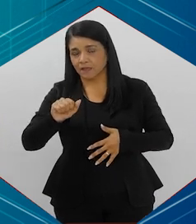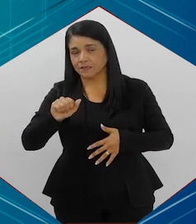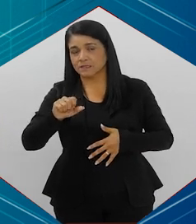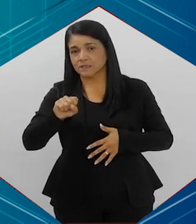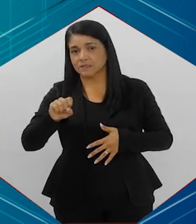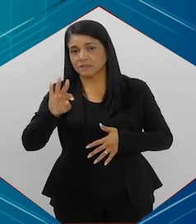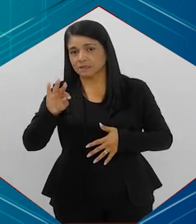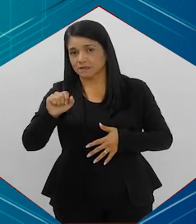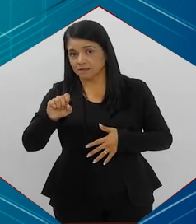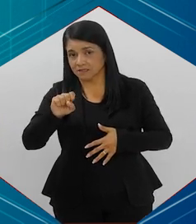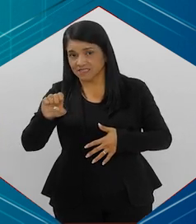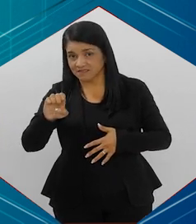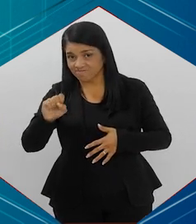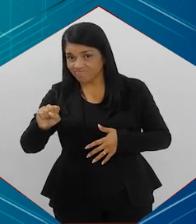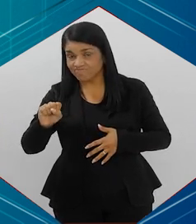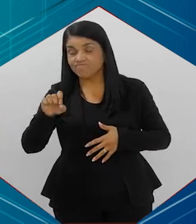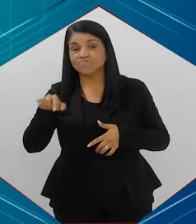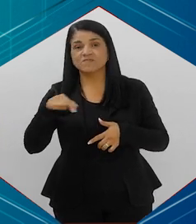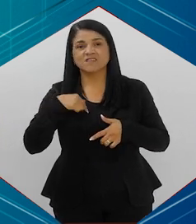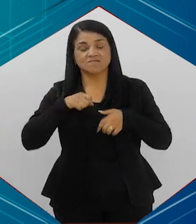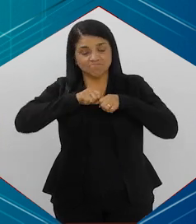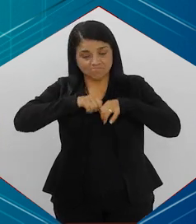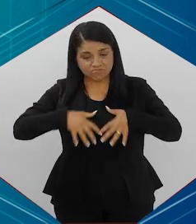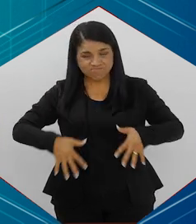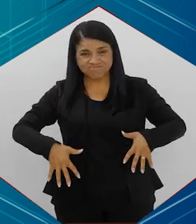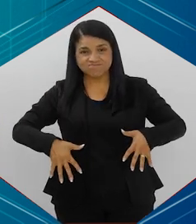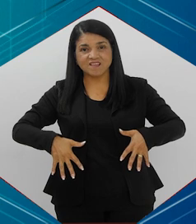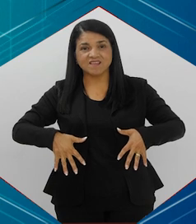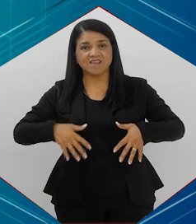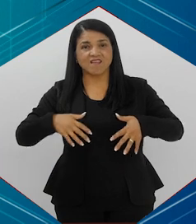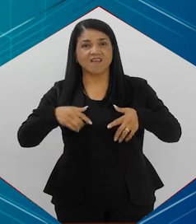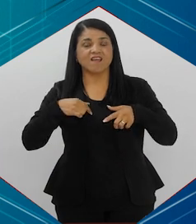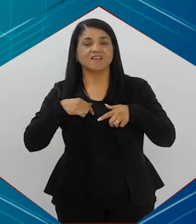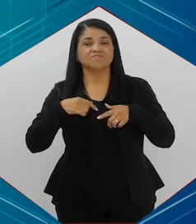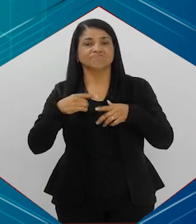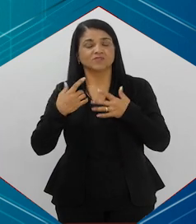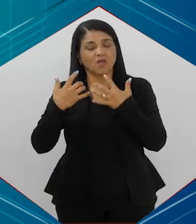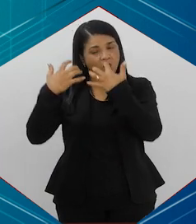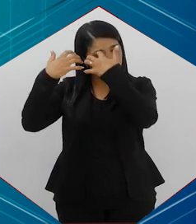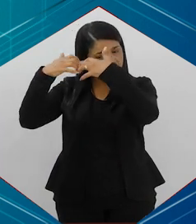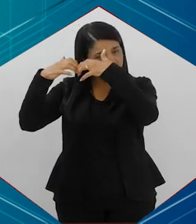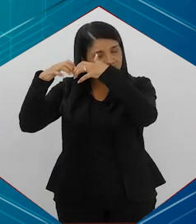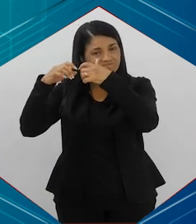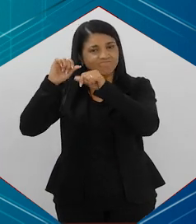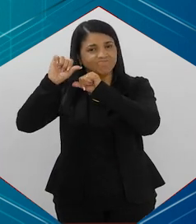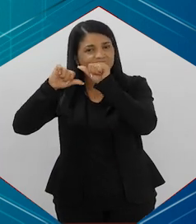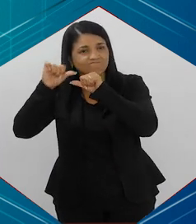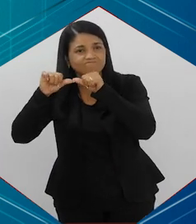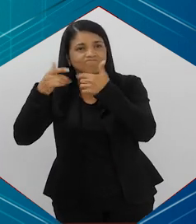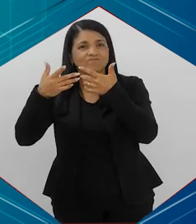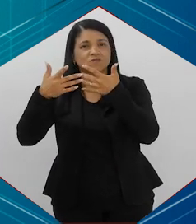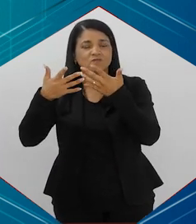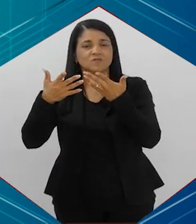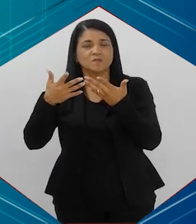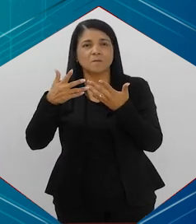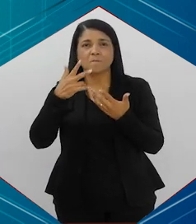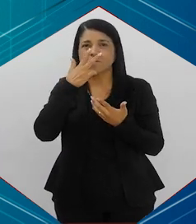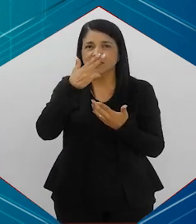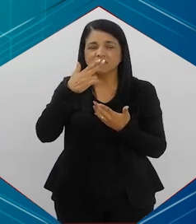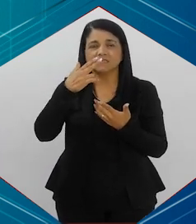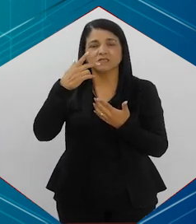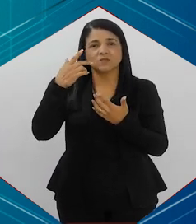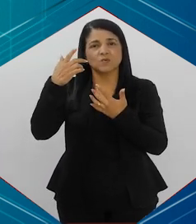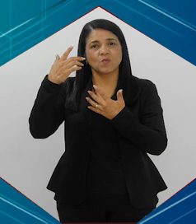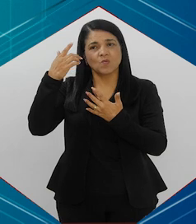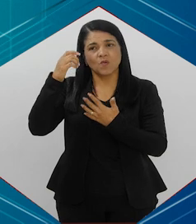metástase. Alguns casos abrem o sintoma, por exemplo, com uma alteração neurológica ou um quadro parecido com